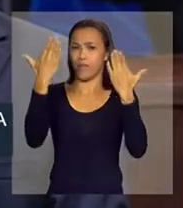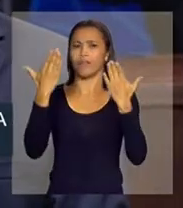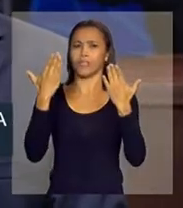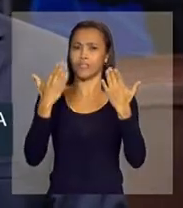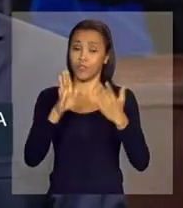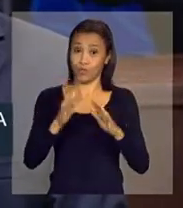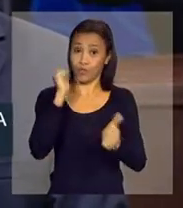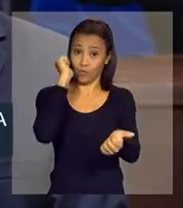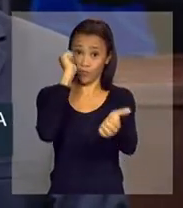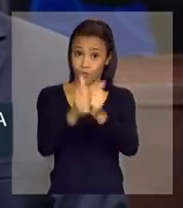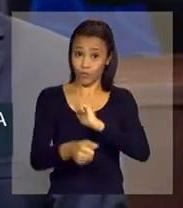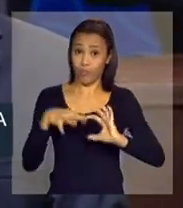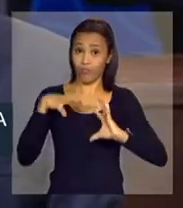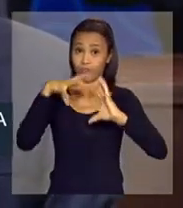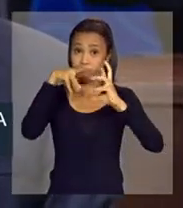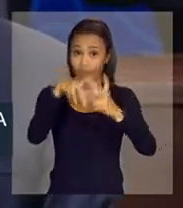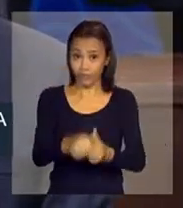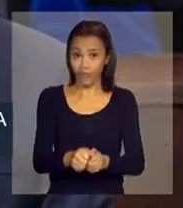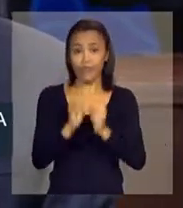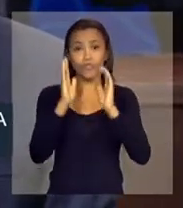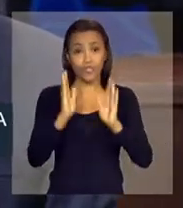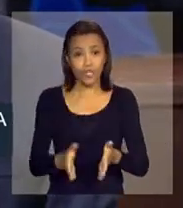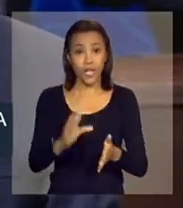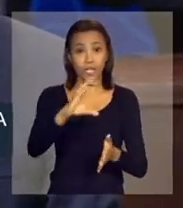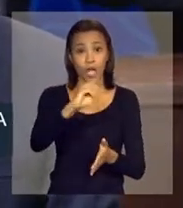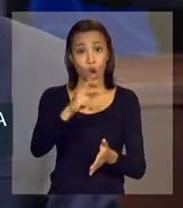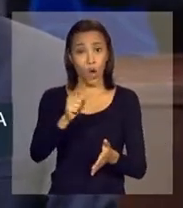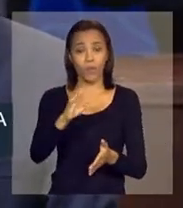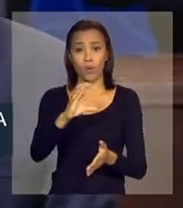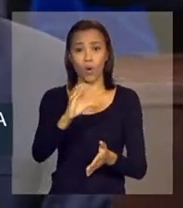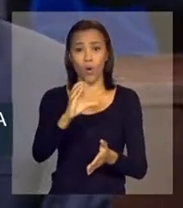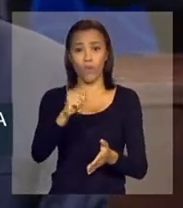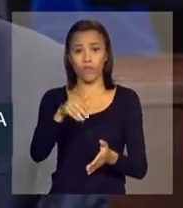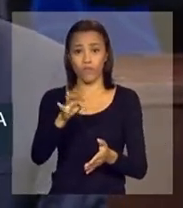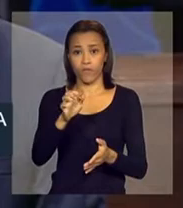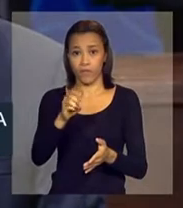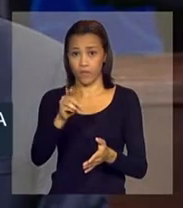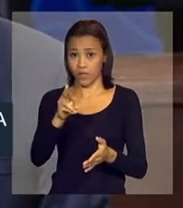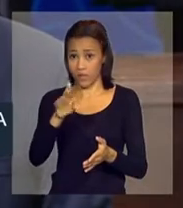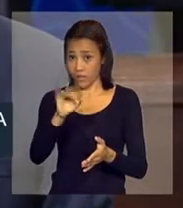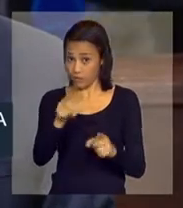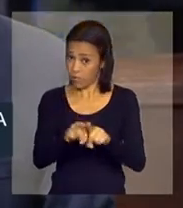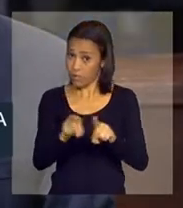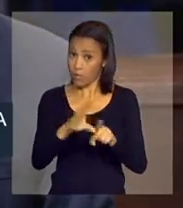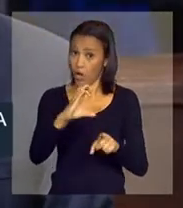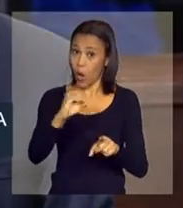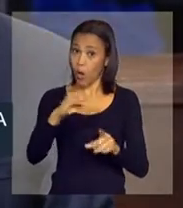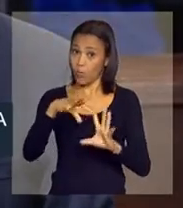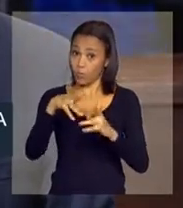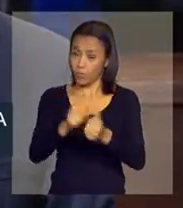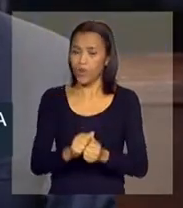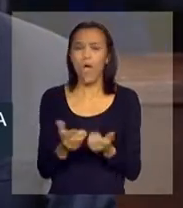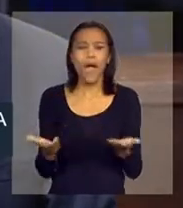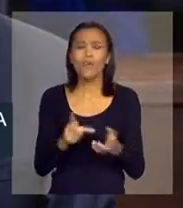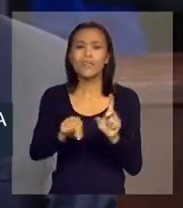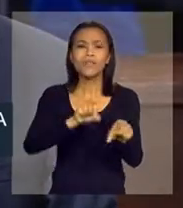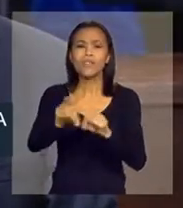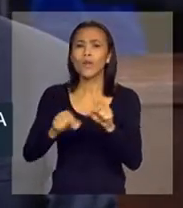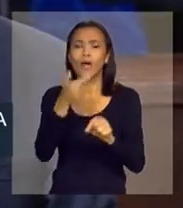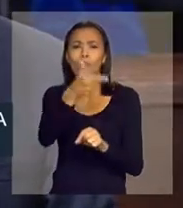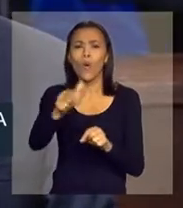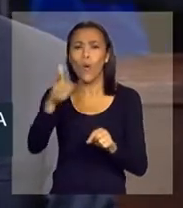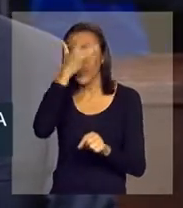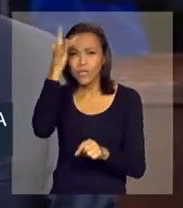do futebol mundial, já na Copa das Confederações e também na Copa do Mundo. Agora, serão selecionados outros